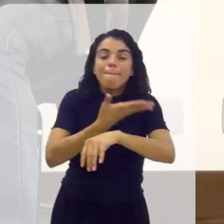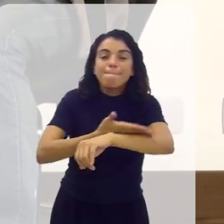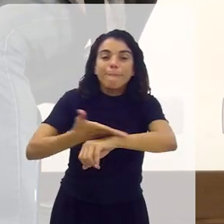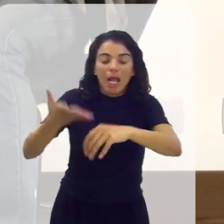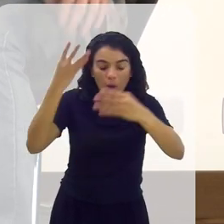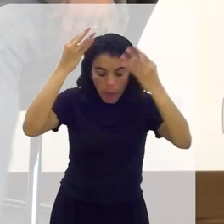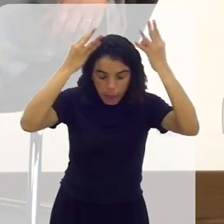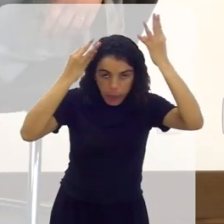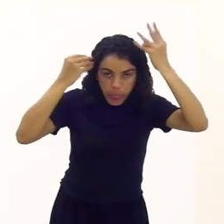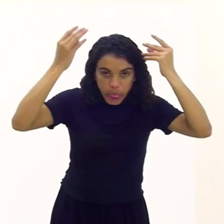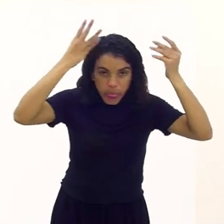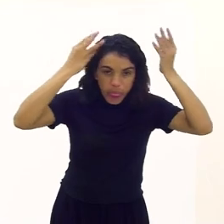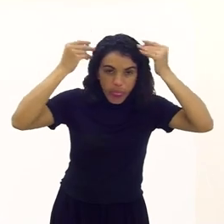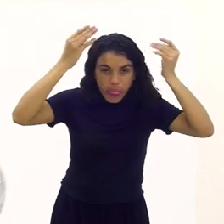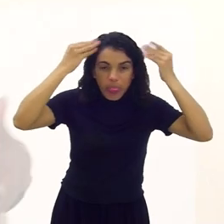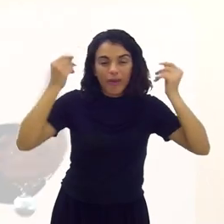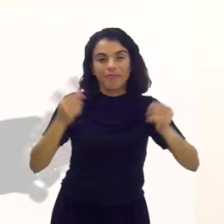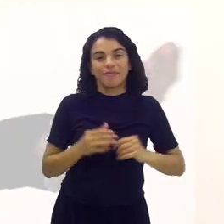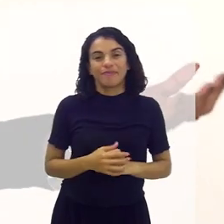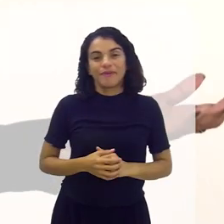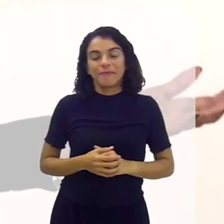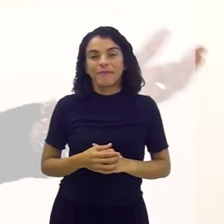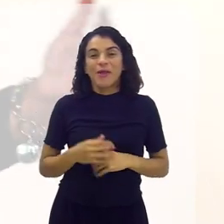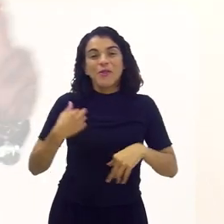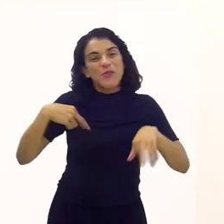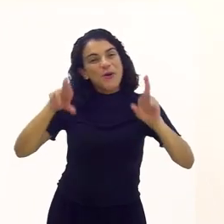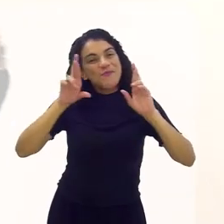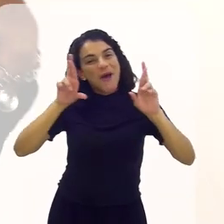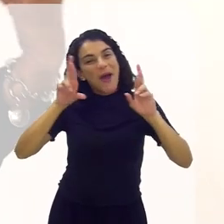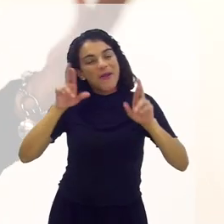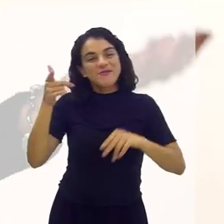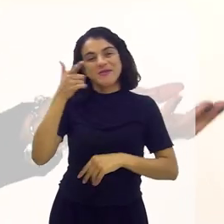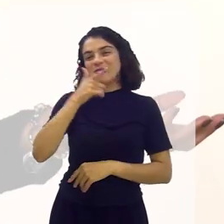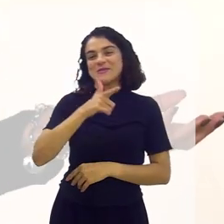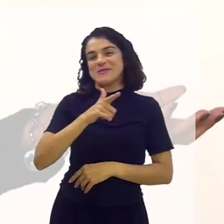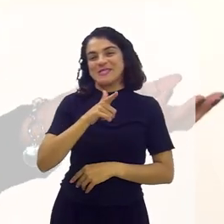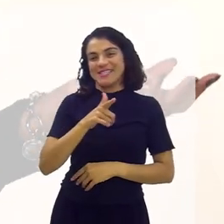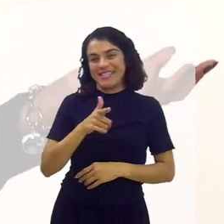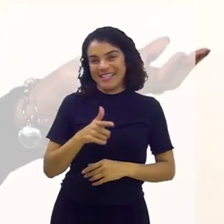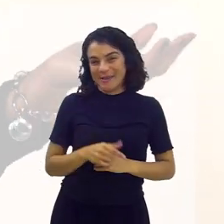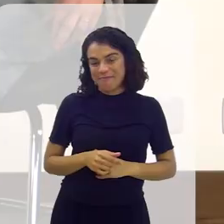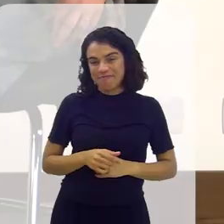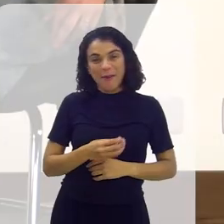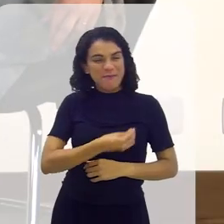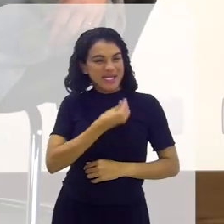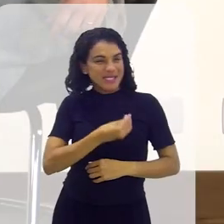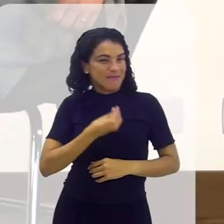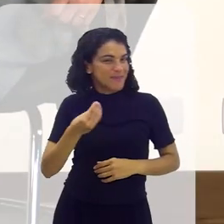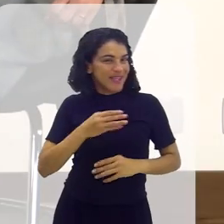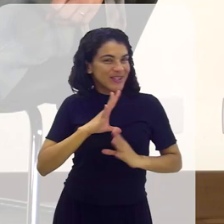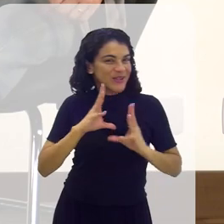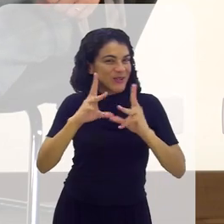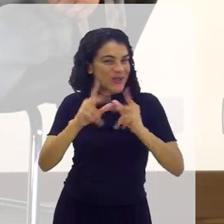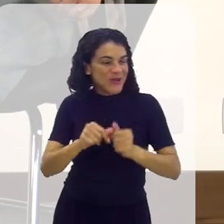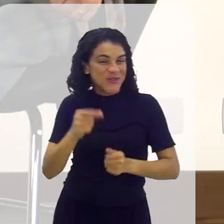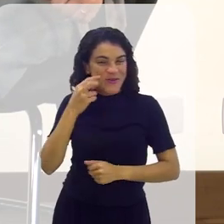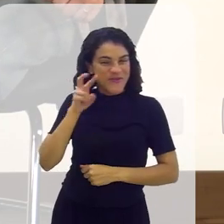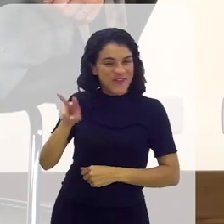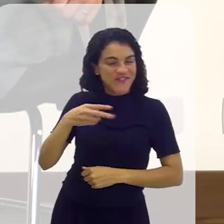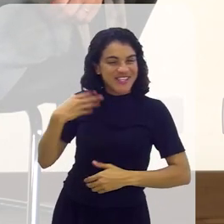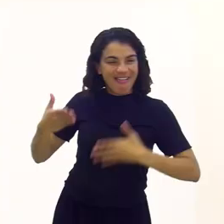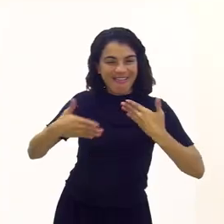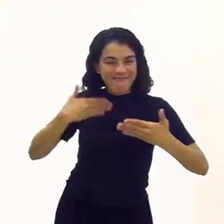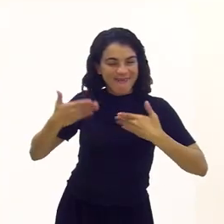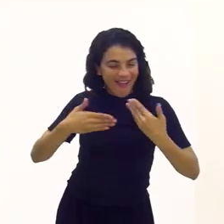minha cabeça aqui. Bem, eu espero que surja bastante, que você esteja em todas, até porque você é bem animado,